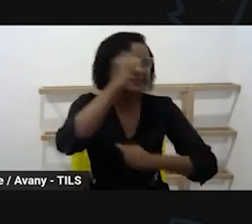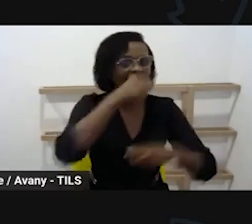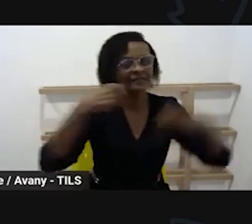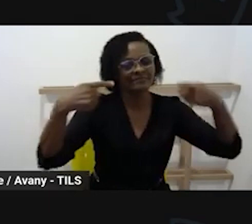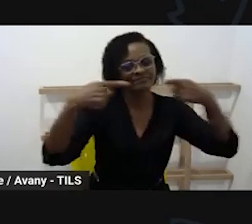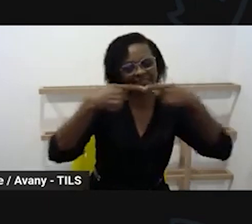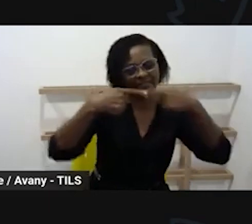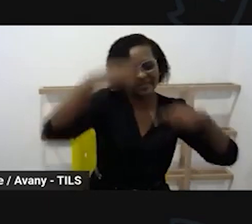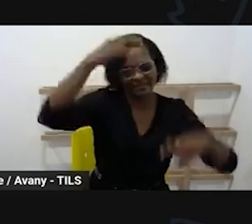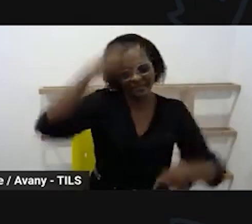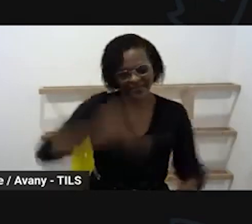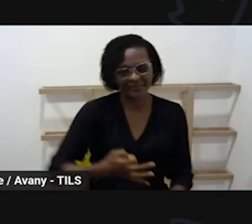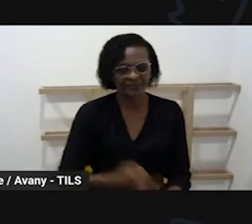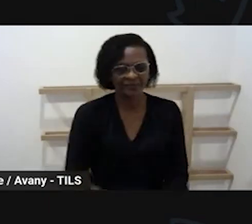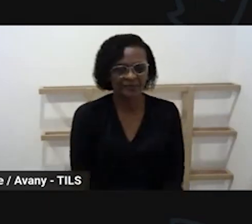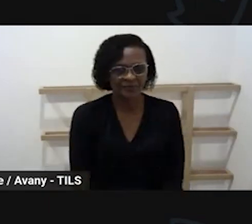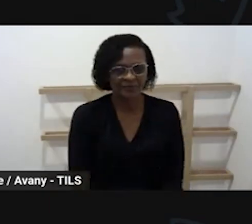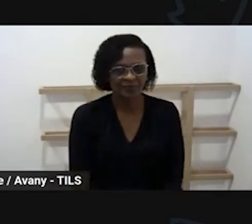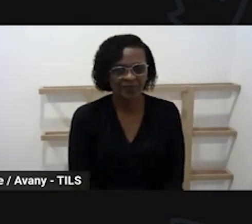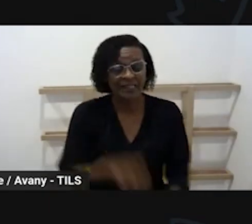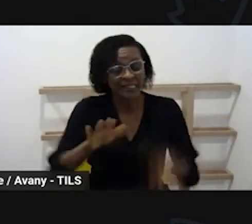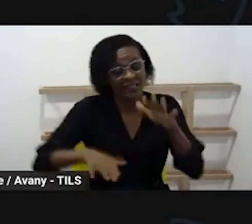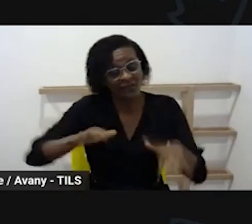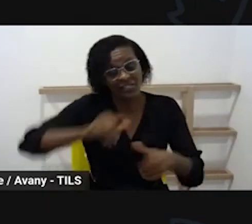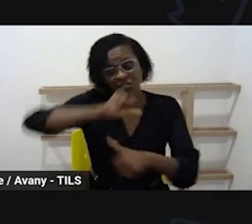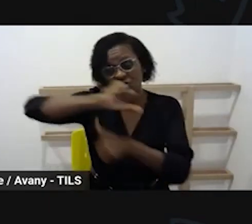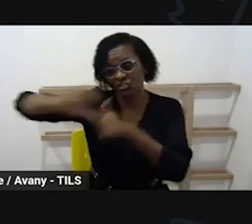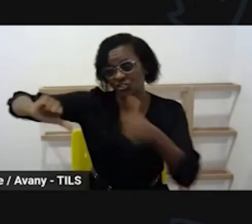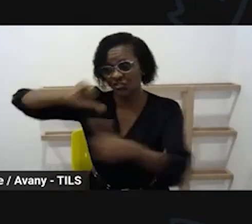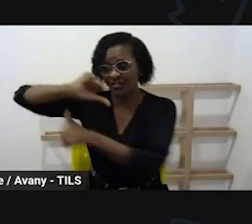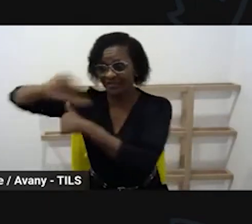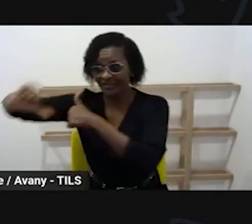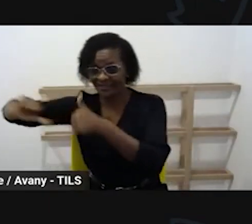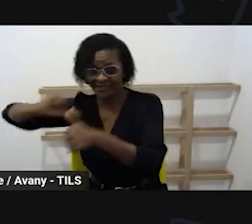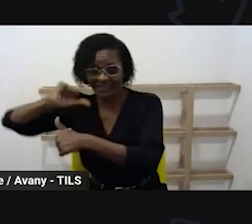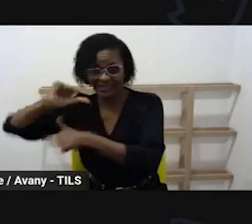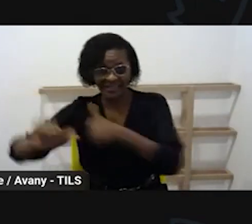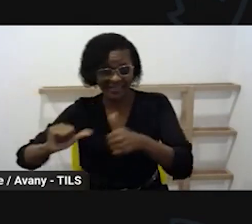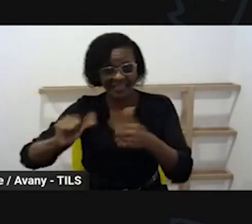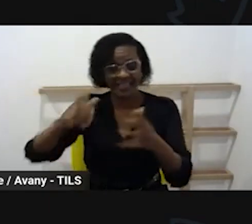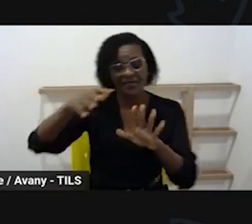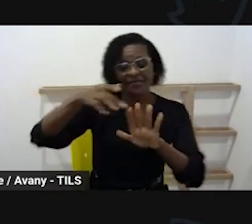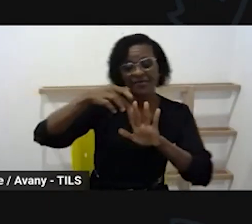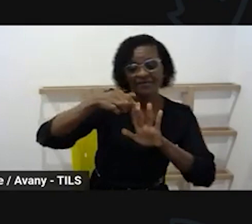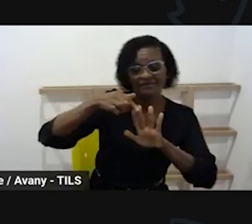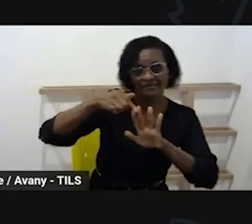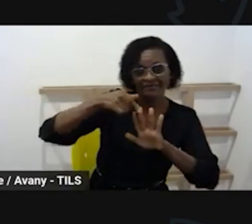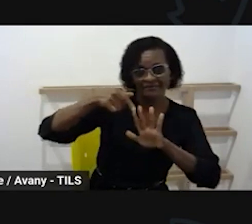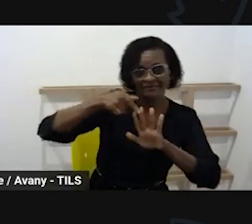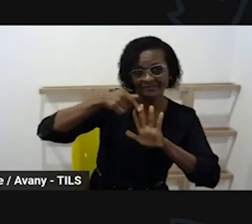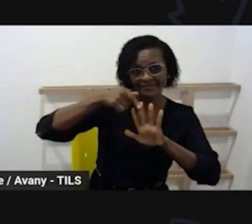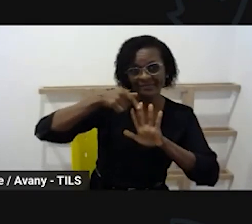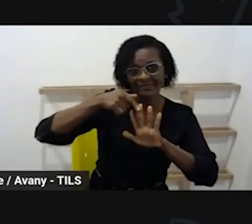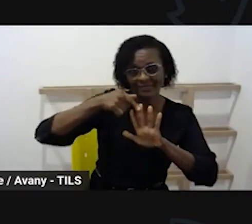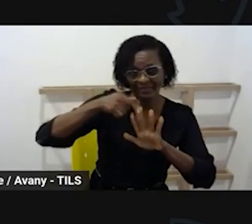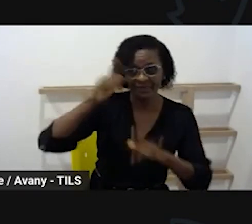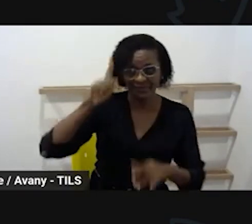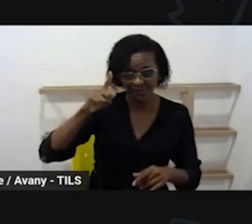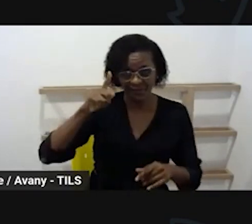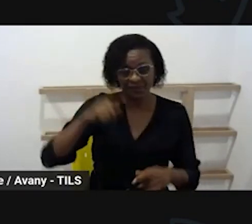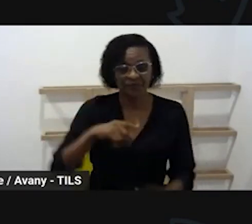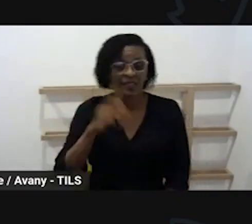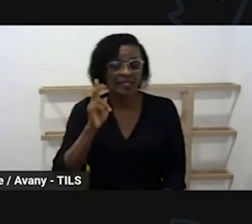depois há essa troca de quem trabalhou com a modalidade de sequência pega um projeto e quem trabalhou com o projeto pega uma sequência